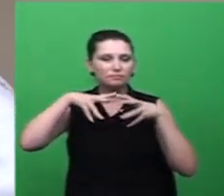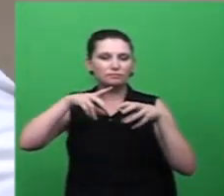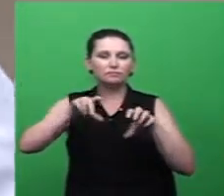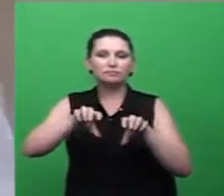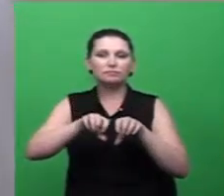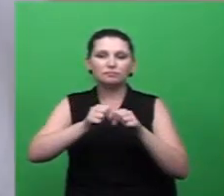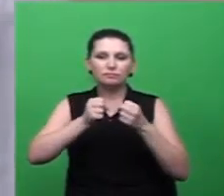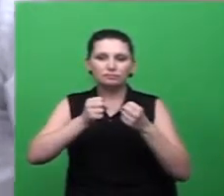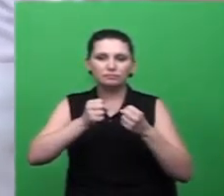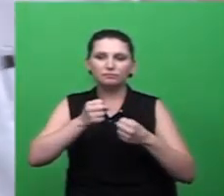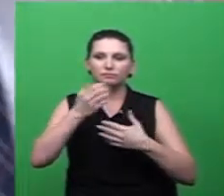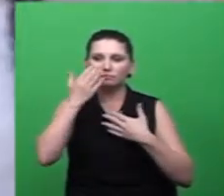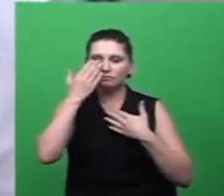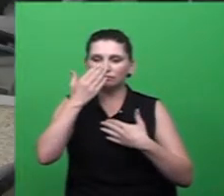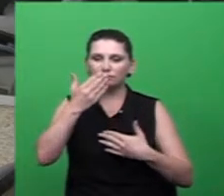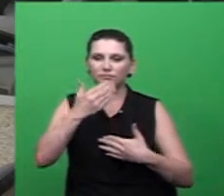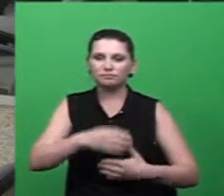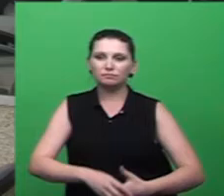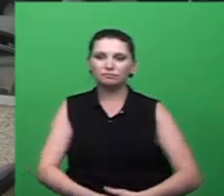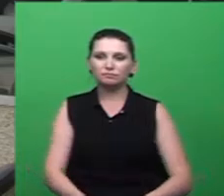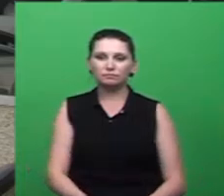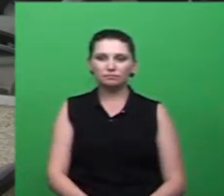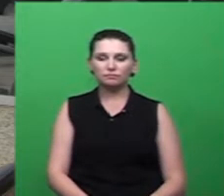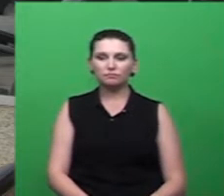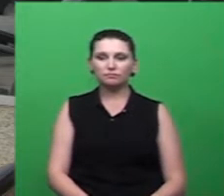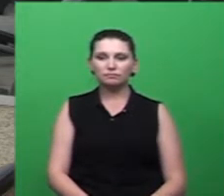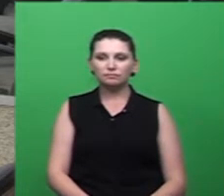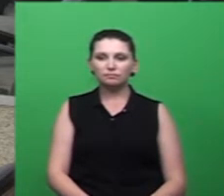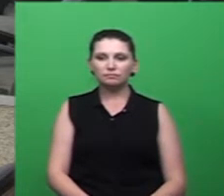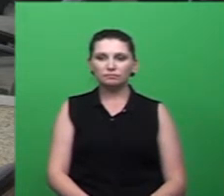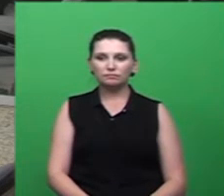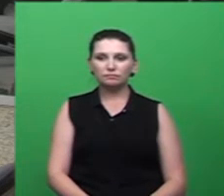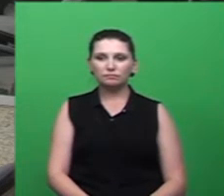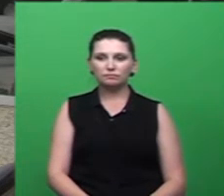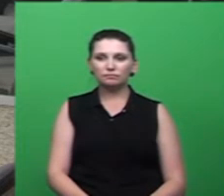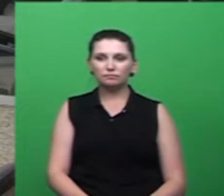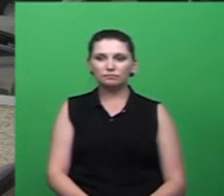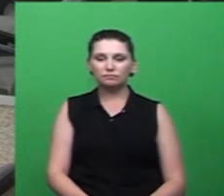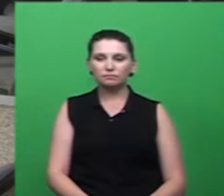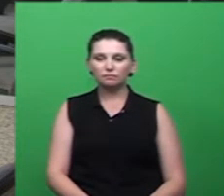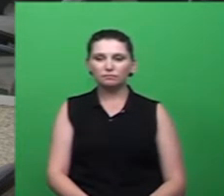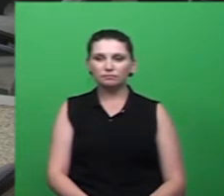brincarem naquela praça. Obrigado, senhor presidente. Não tem nada. O requerimento...